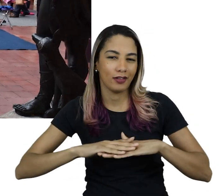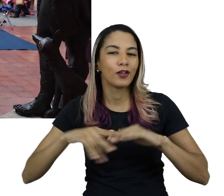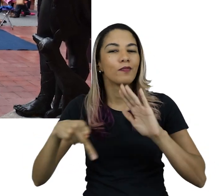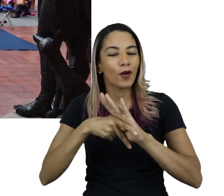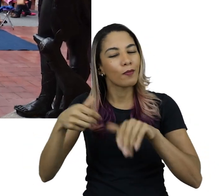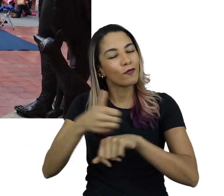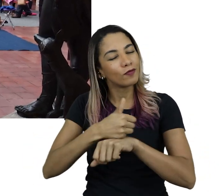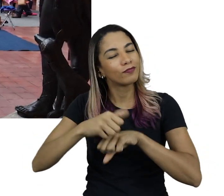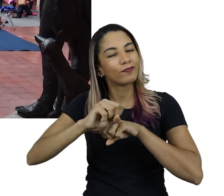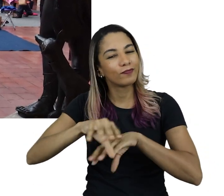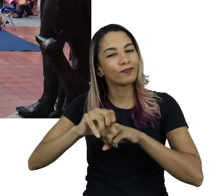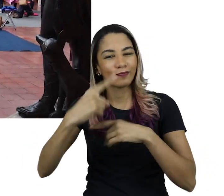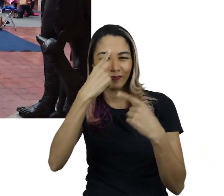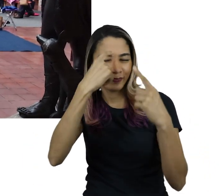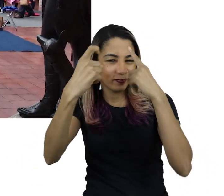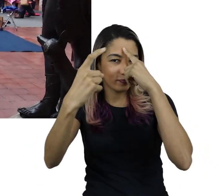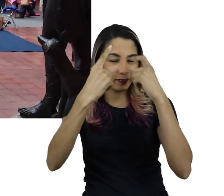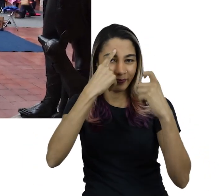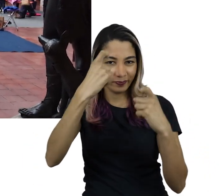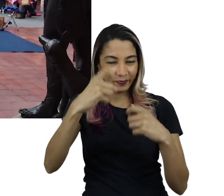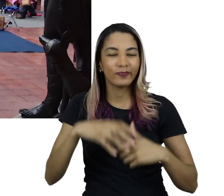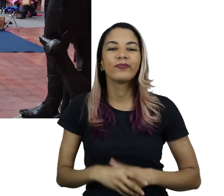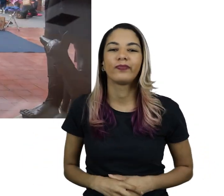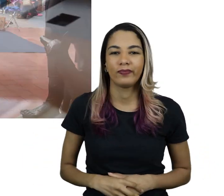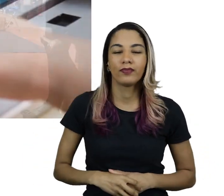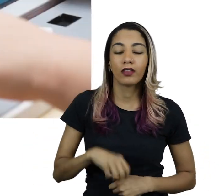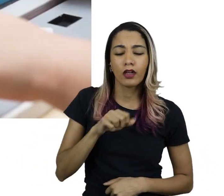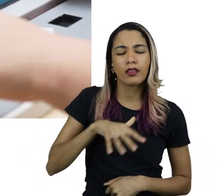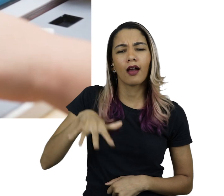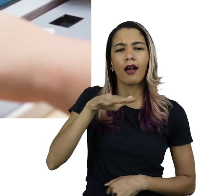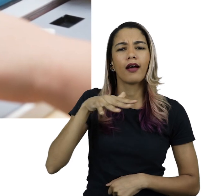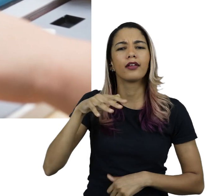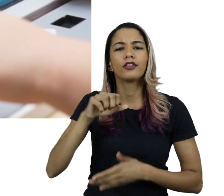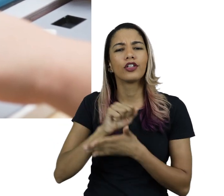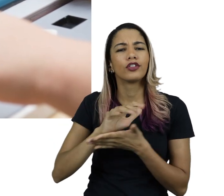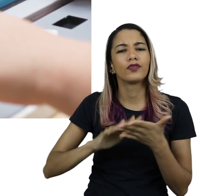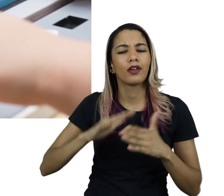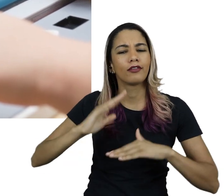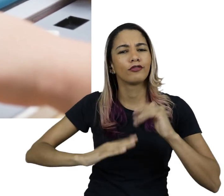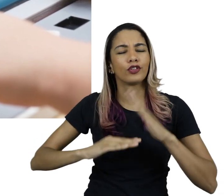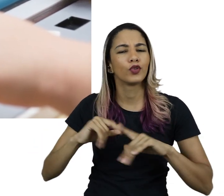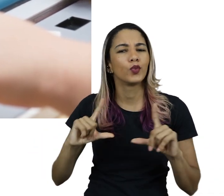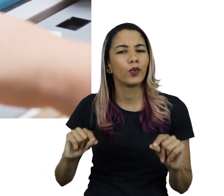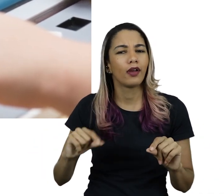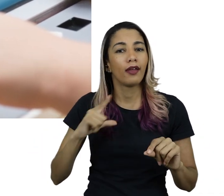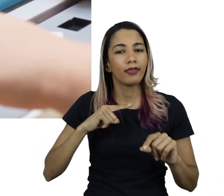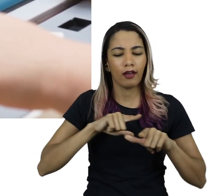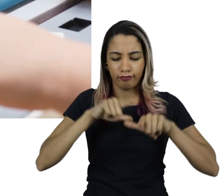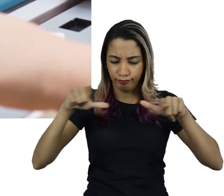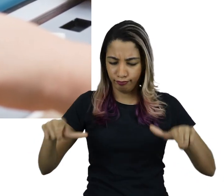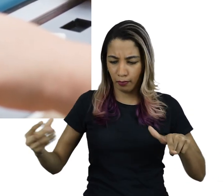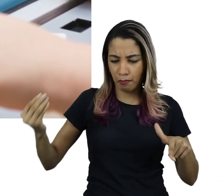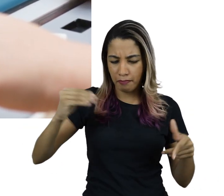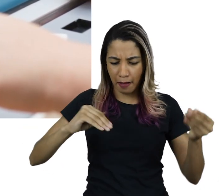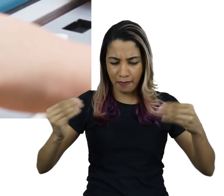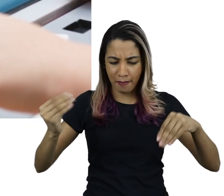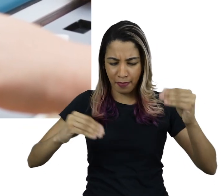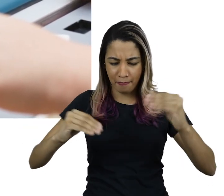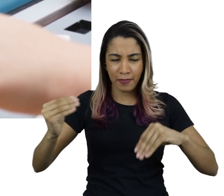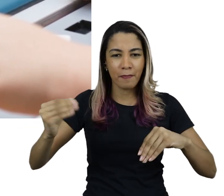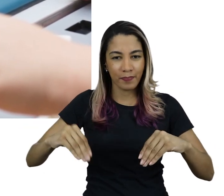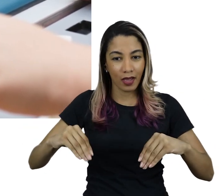atividades criados pelos educadores do museu. Faz parte da Ilha de Atividades, ainda, uma maquete